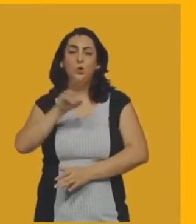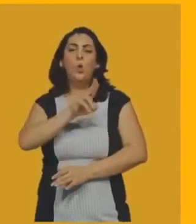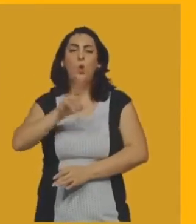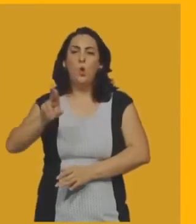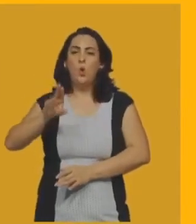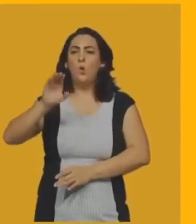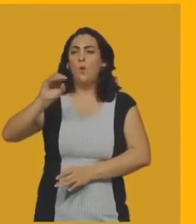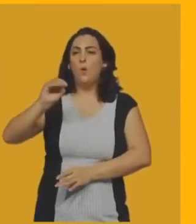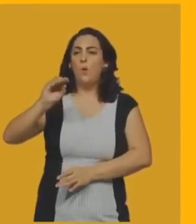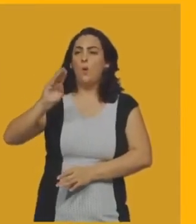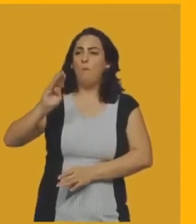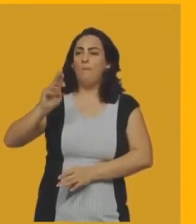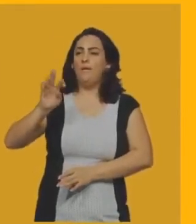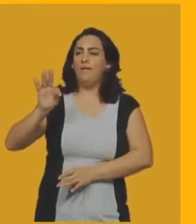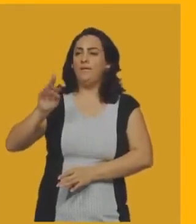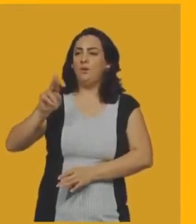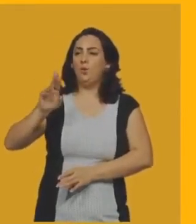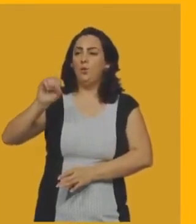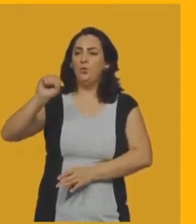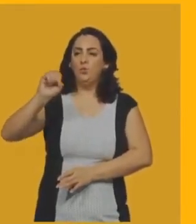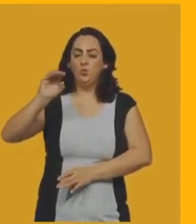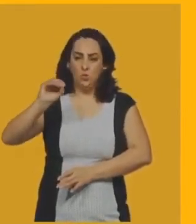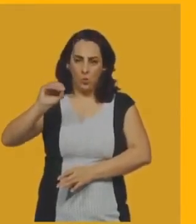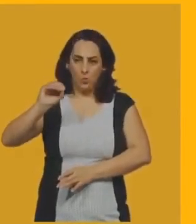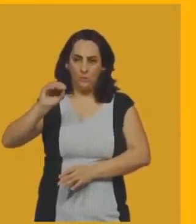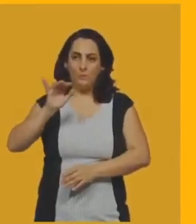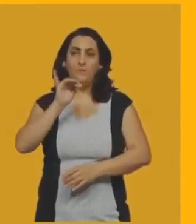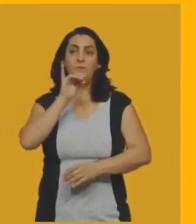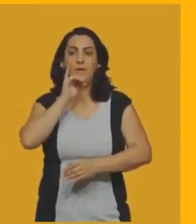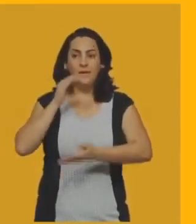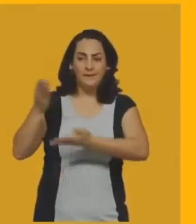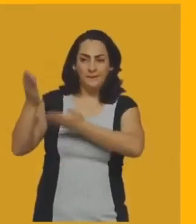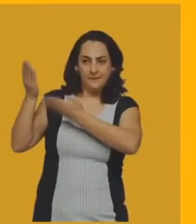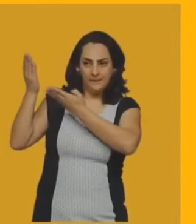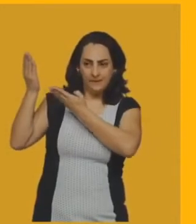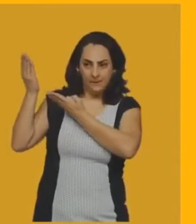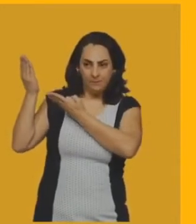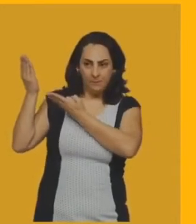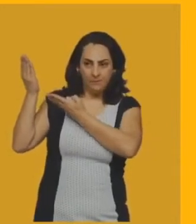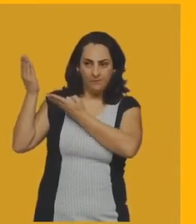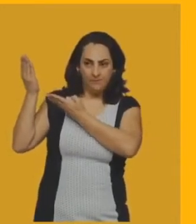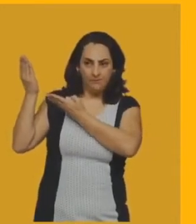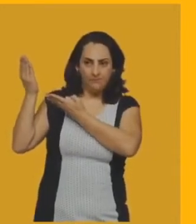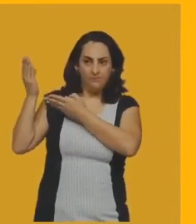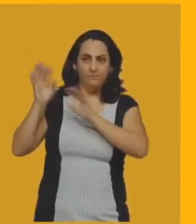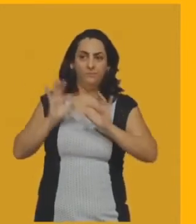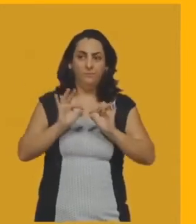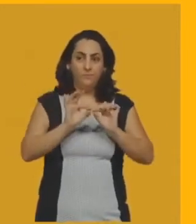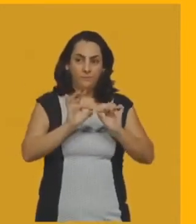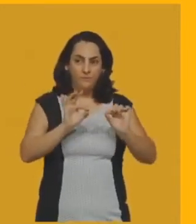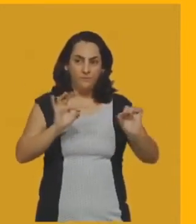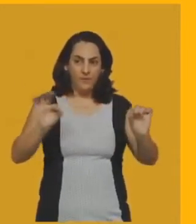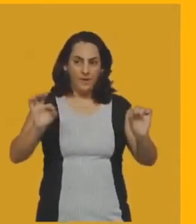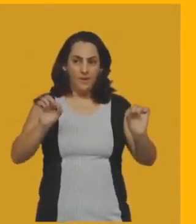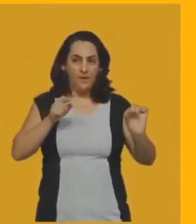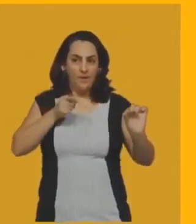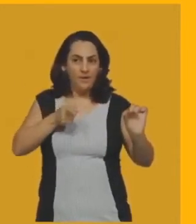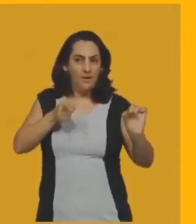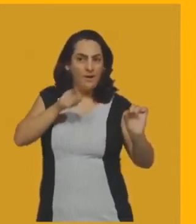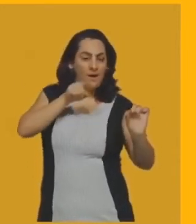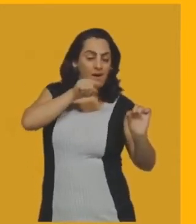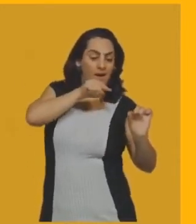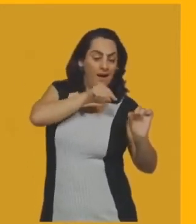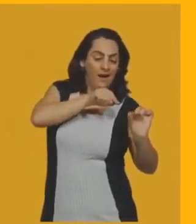né, é um ângulo obtuso. Aqui, eu tenho o ângulo O, que é um ângulo de 140